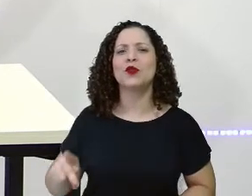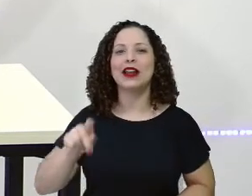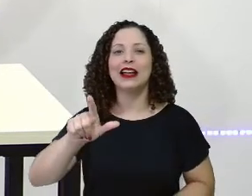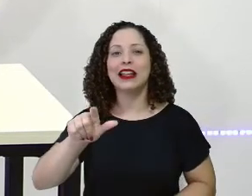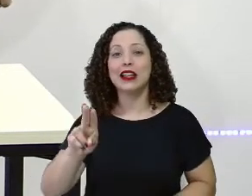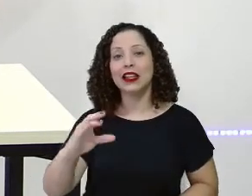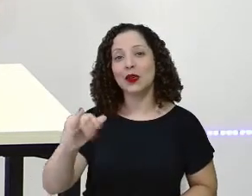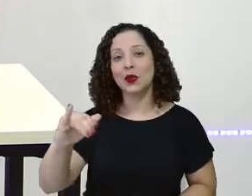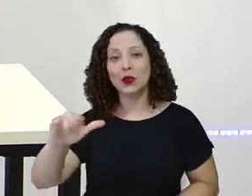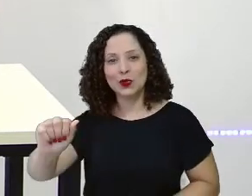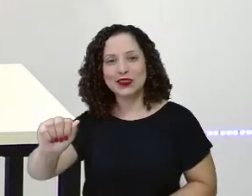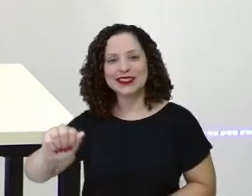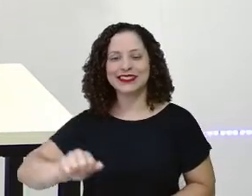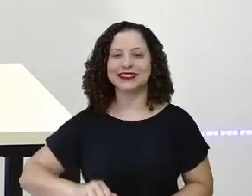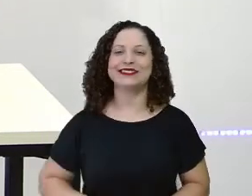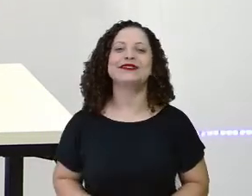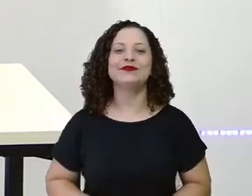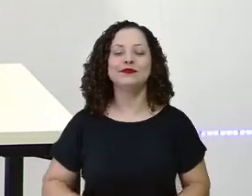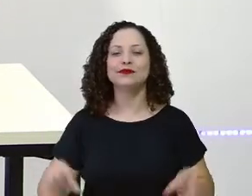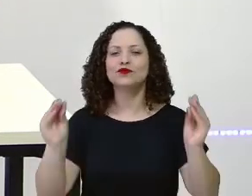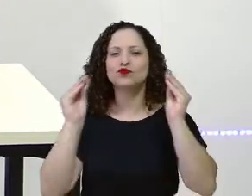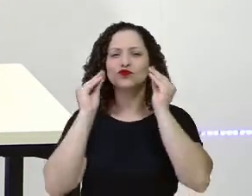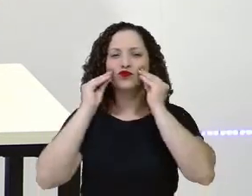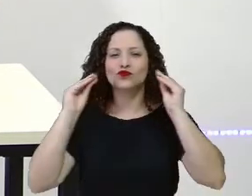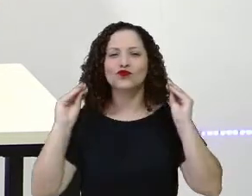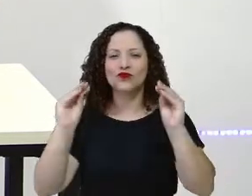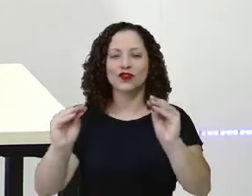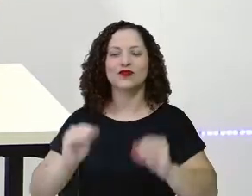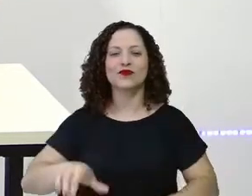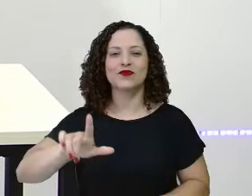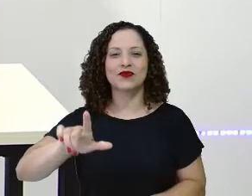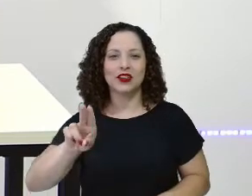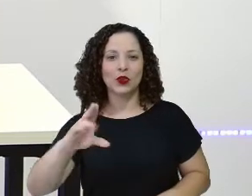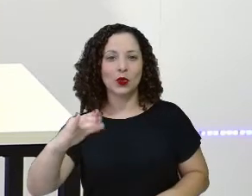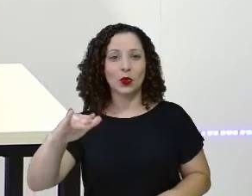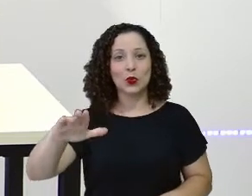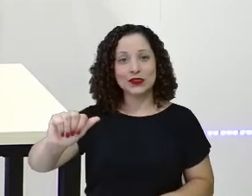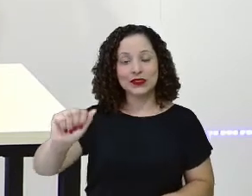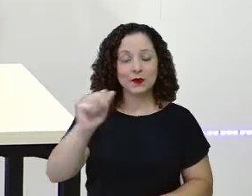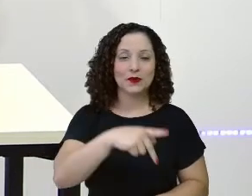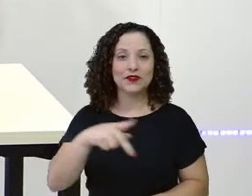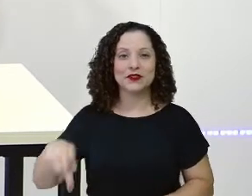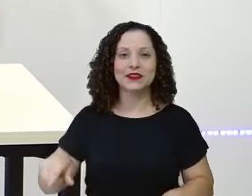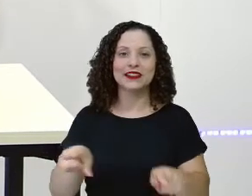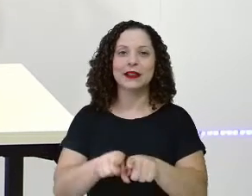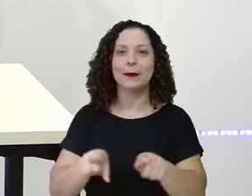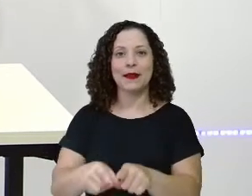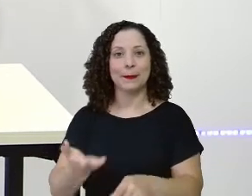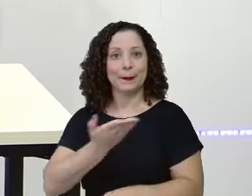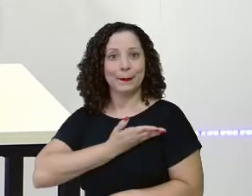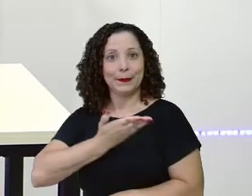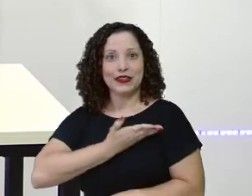Lúcia. Lúcia! Então, um beijo para a Lúcia e para todas as crianças, né? E para teus coleguinhas?